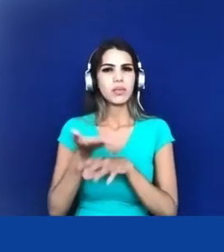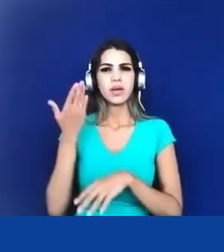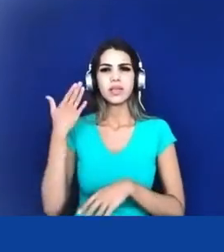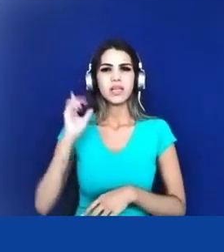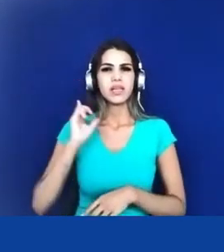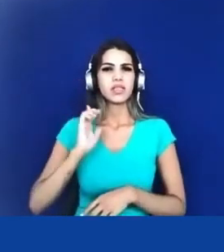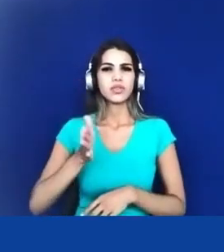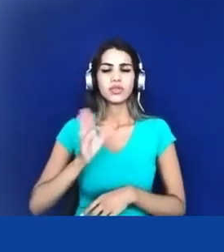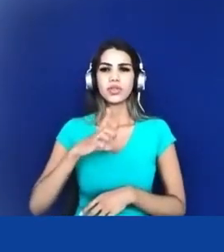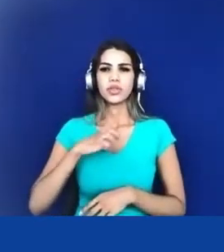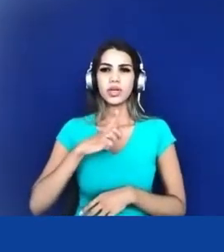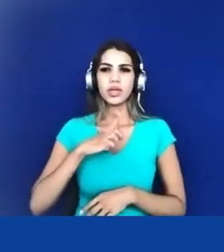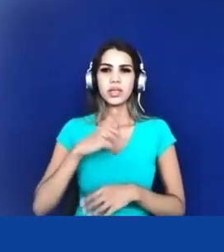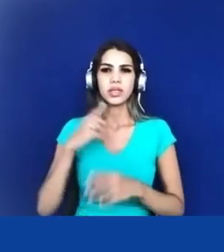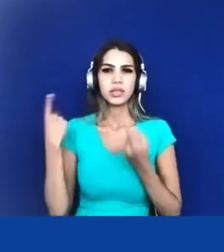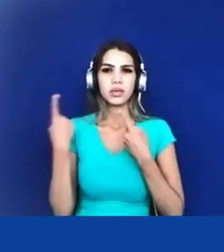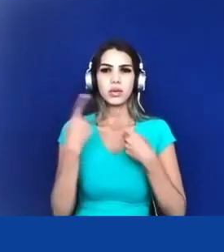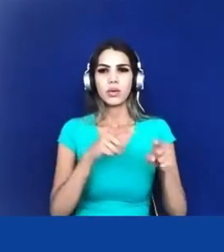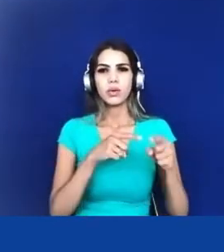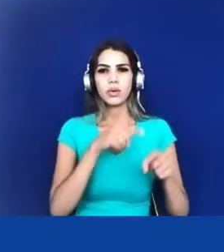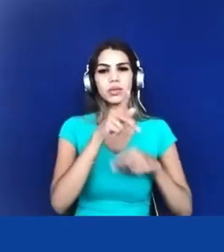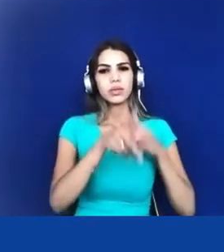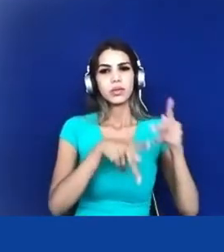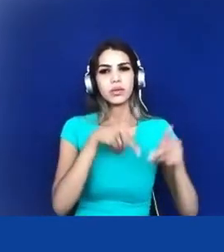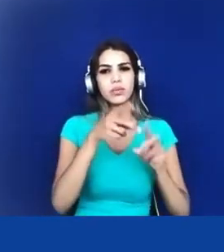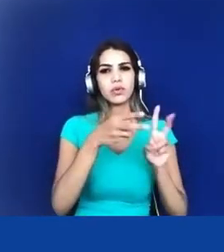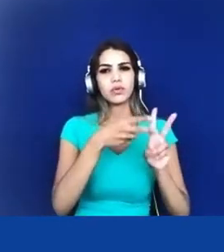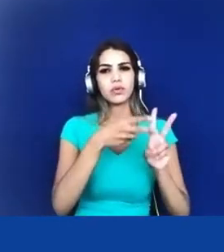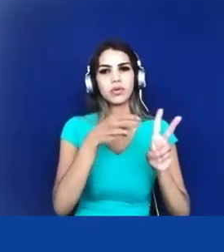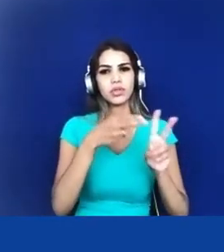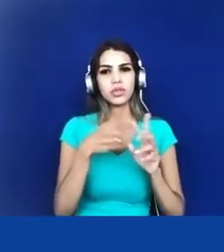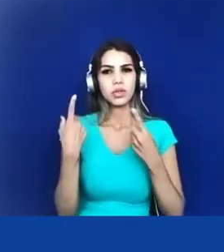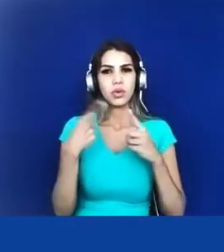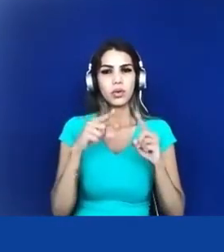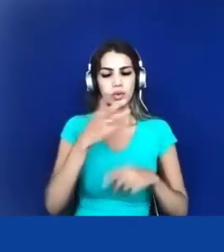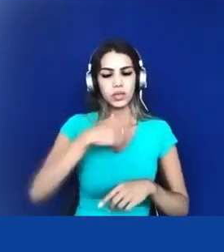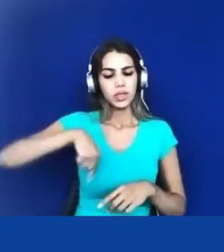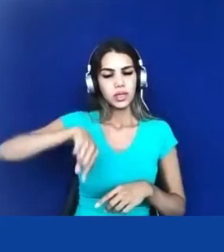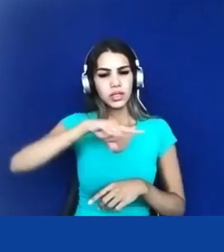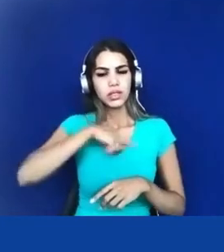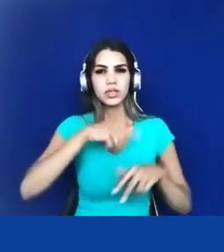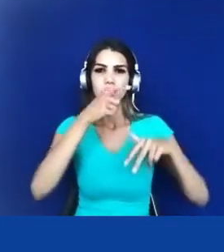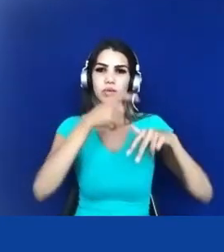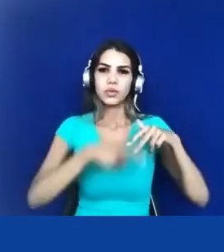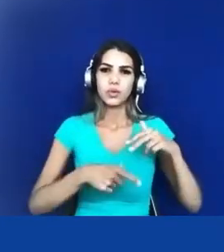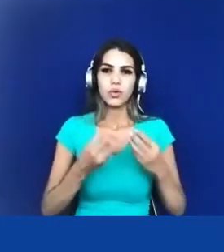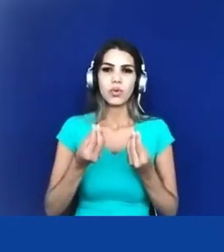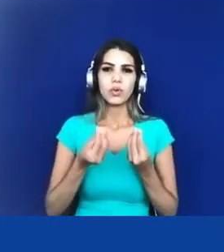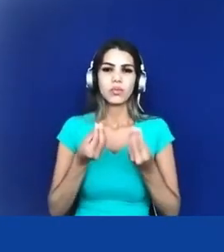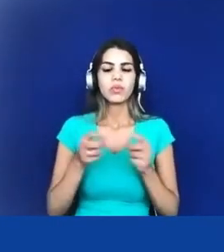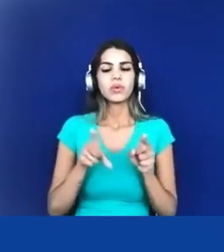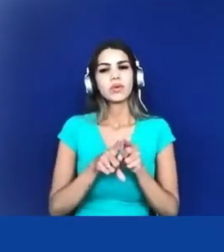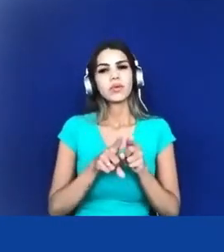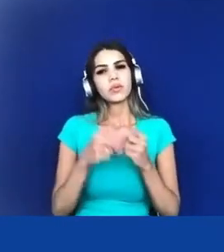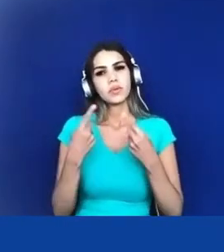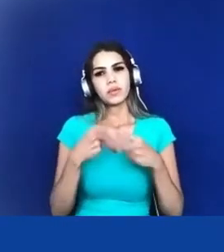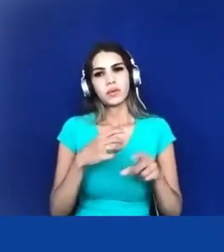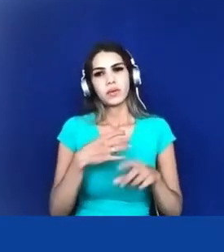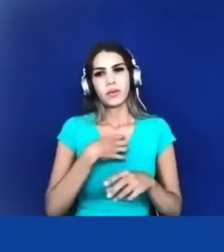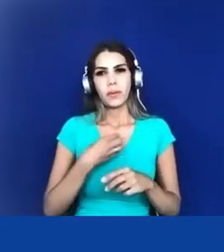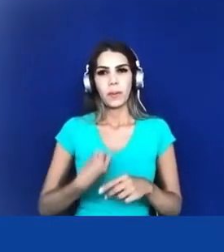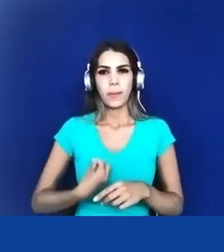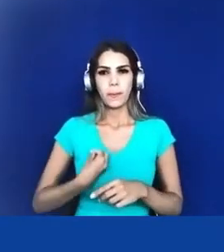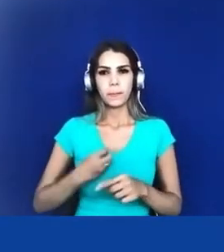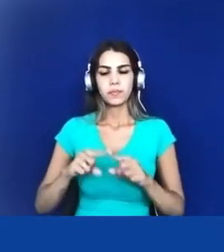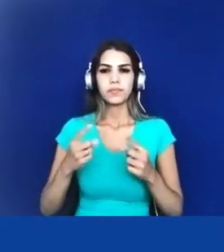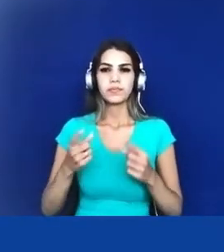contra os nossos territórios contra os nossos corpos contra os nossos modos de vida bom mas nós tivemos constituições né e